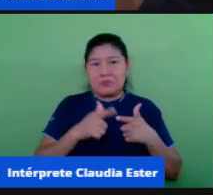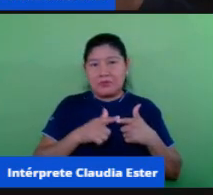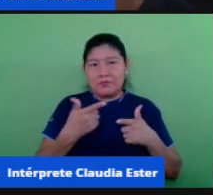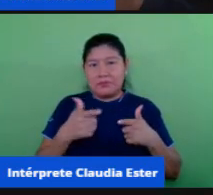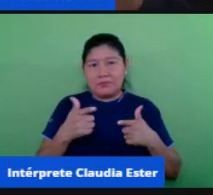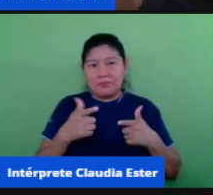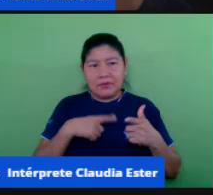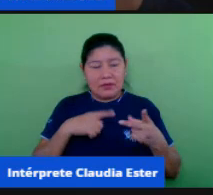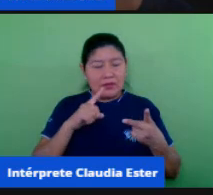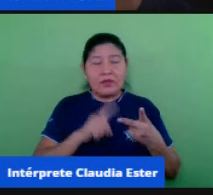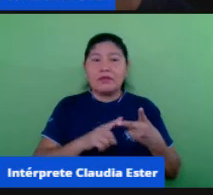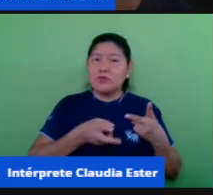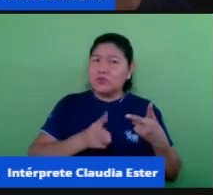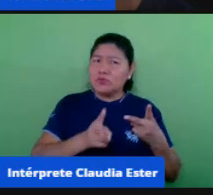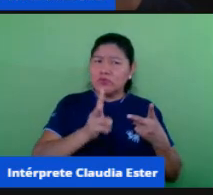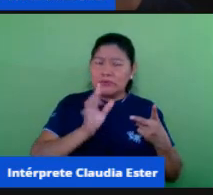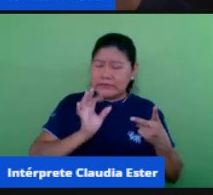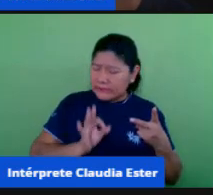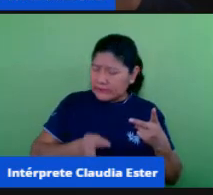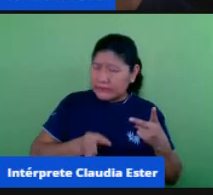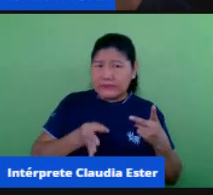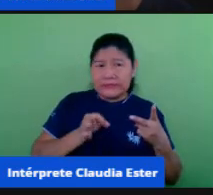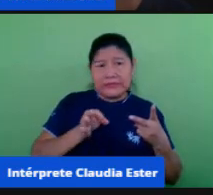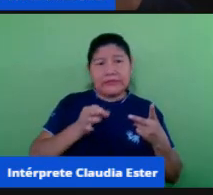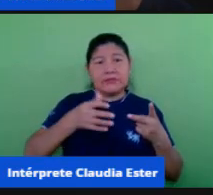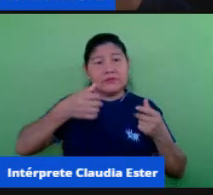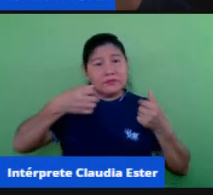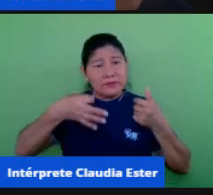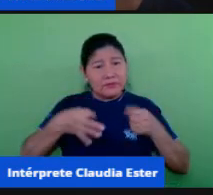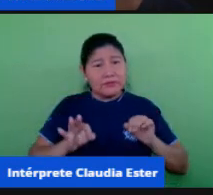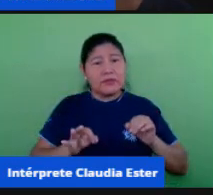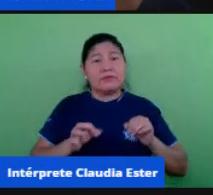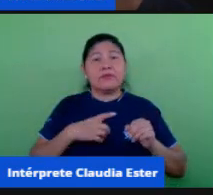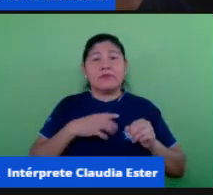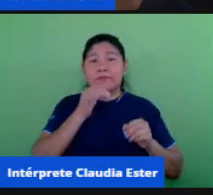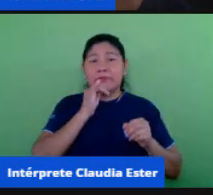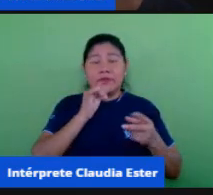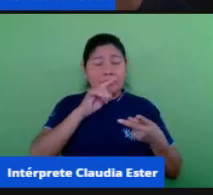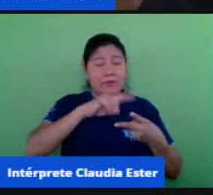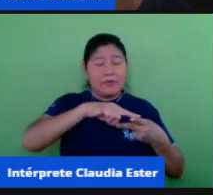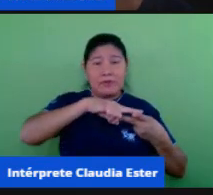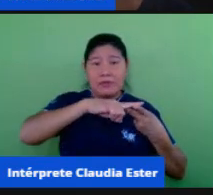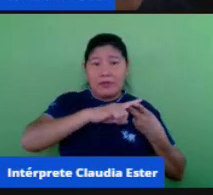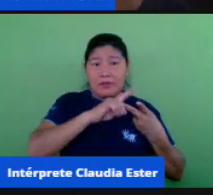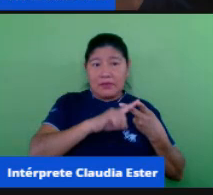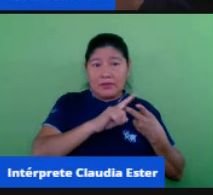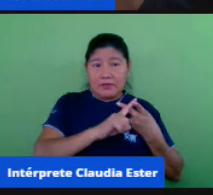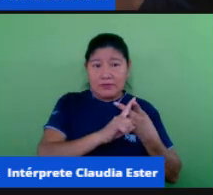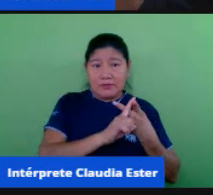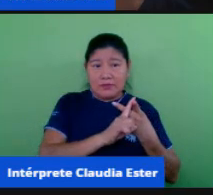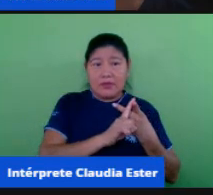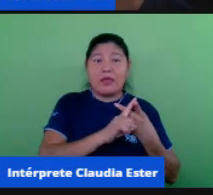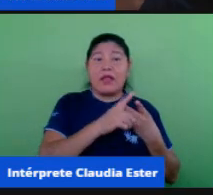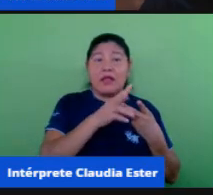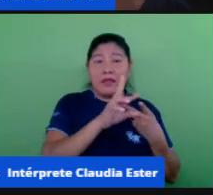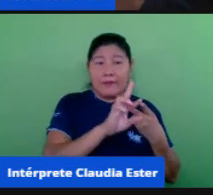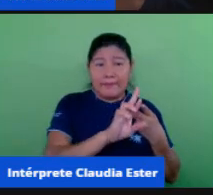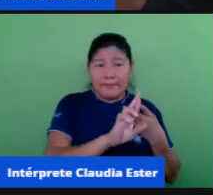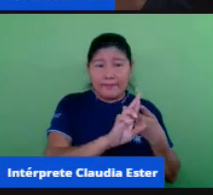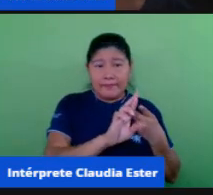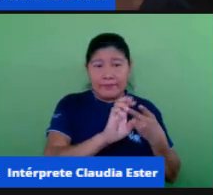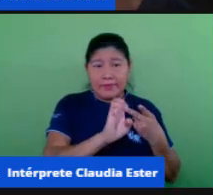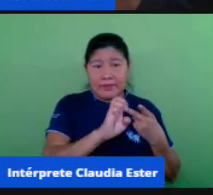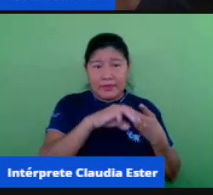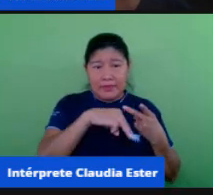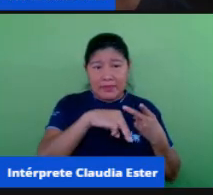então entendemos que o tipo de ensino em que nós estamos proporcionando é um ensino remoto e não